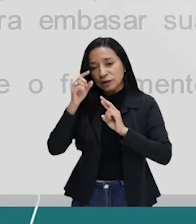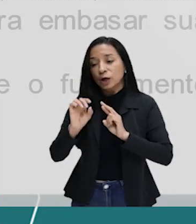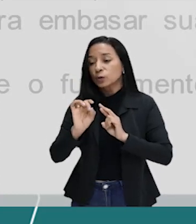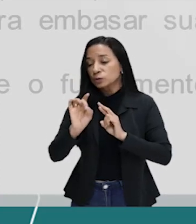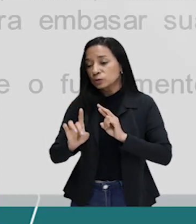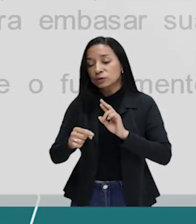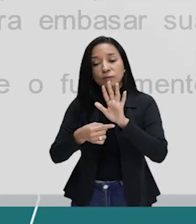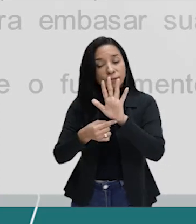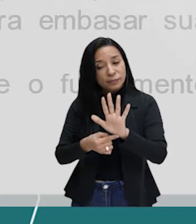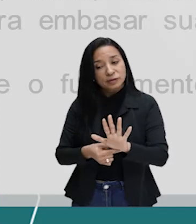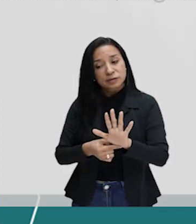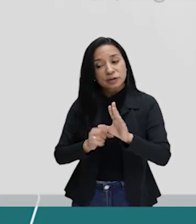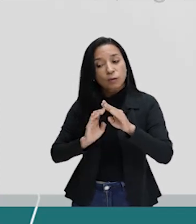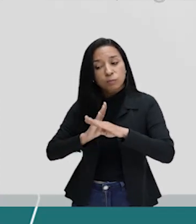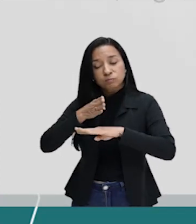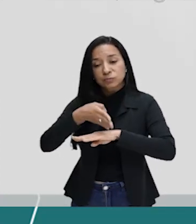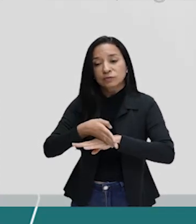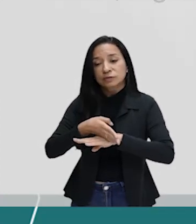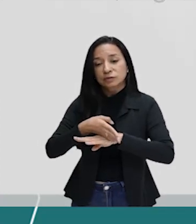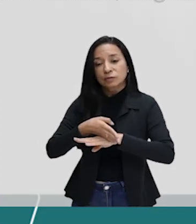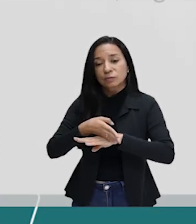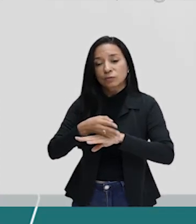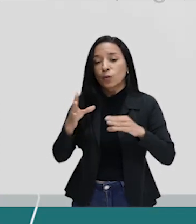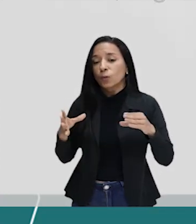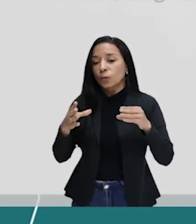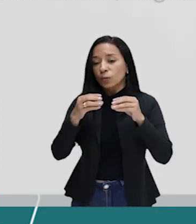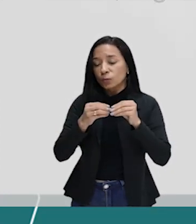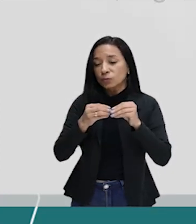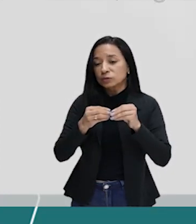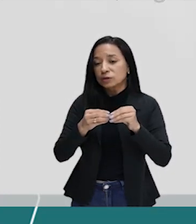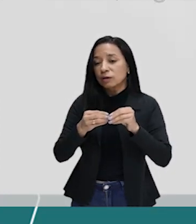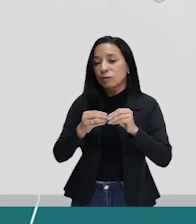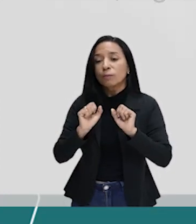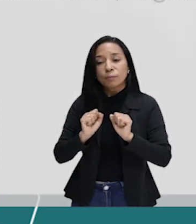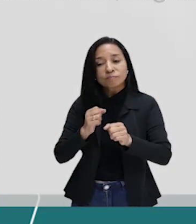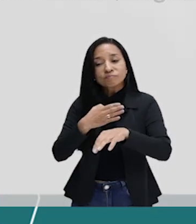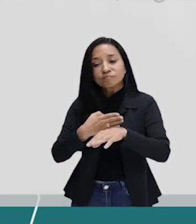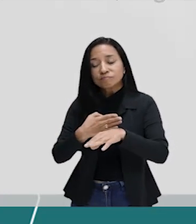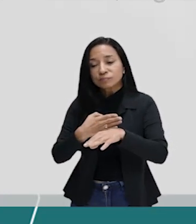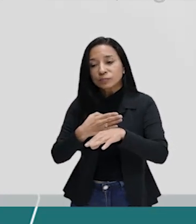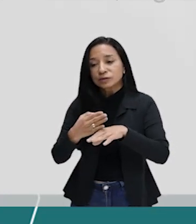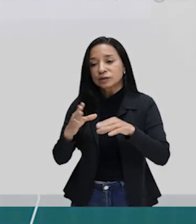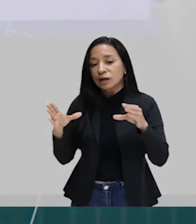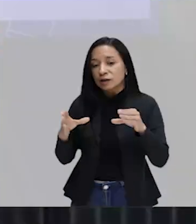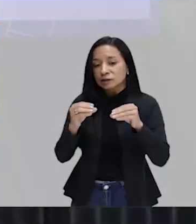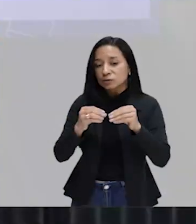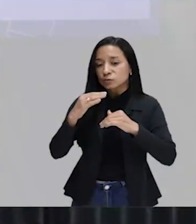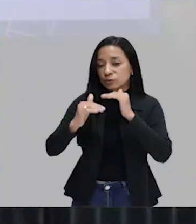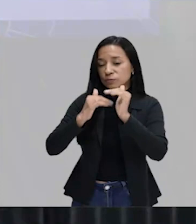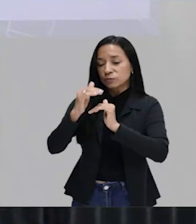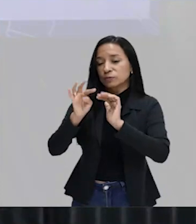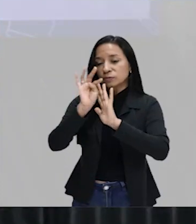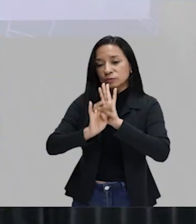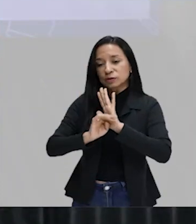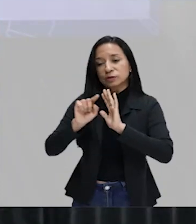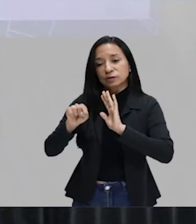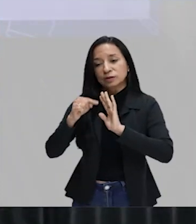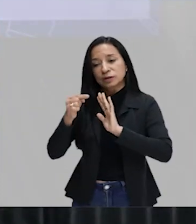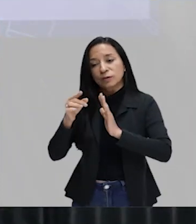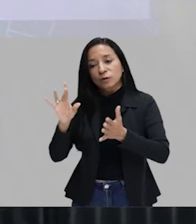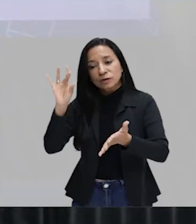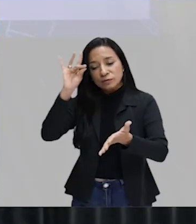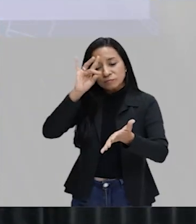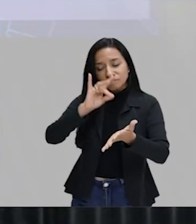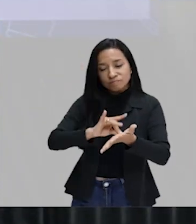como é o caso da dissertação. Então, aqui, a conclusão de um artigo. Costumo apresentar a síntese do desenvolvimento do texto. Em seguida, reitera